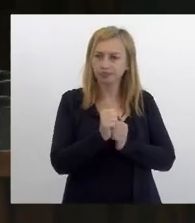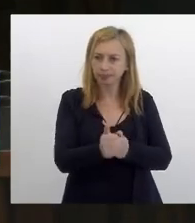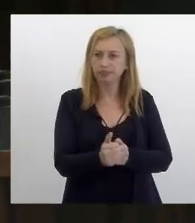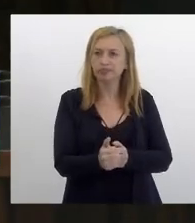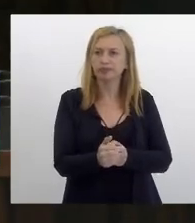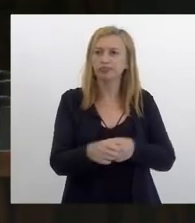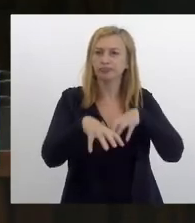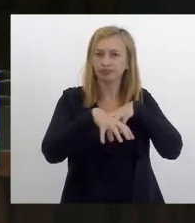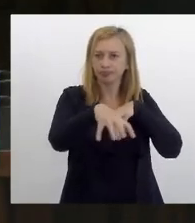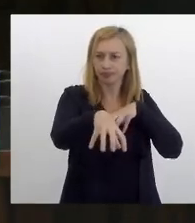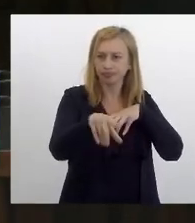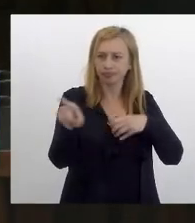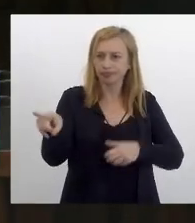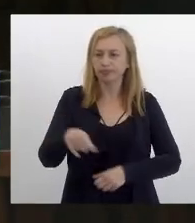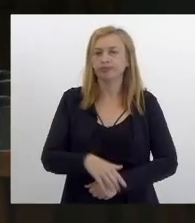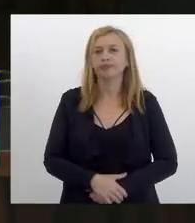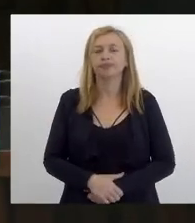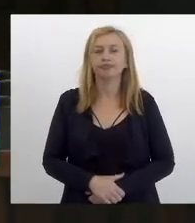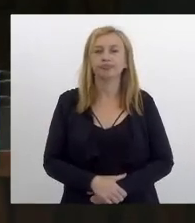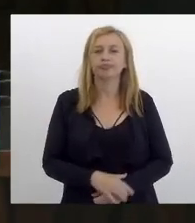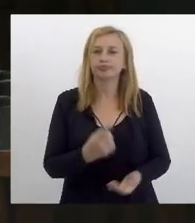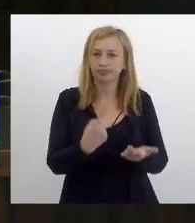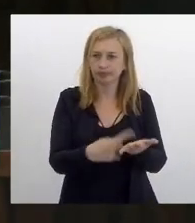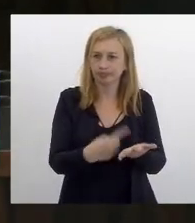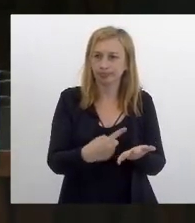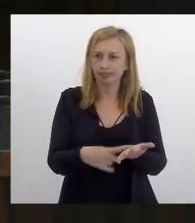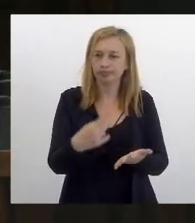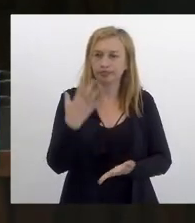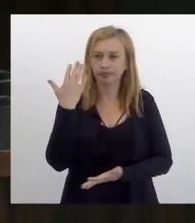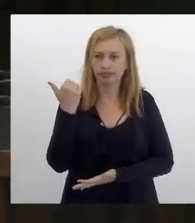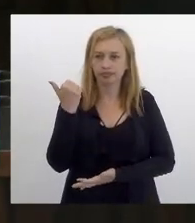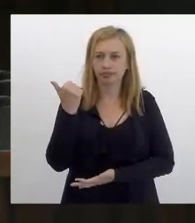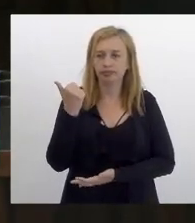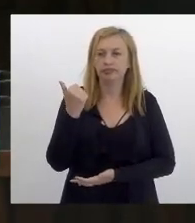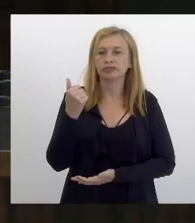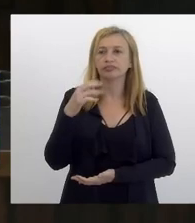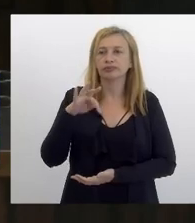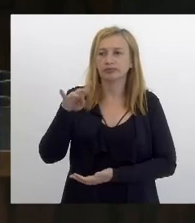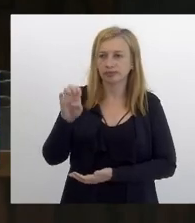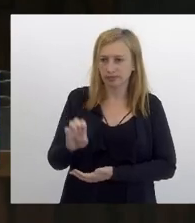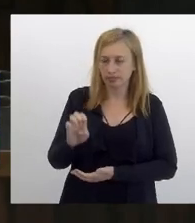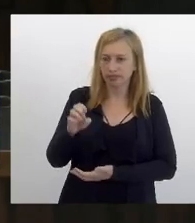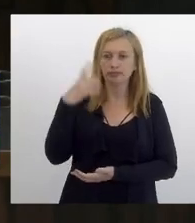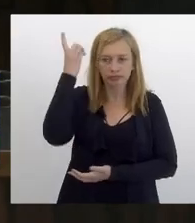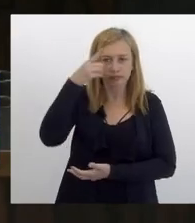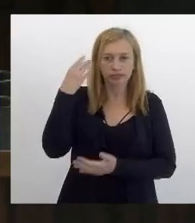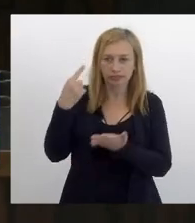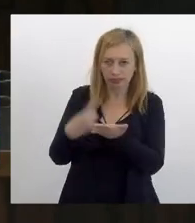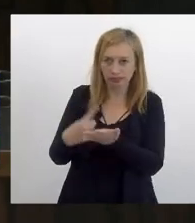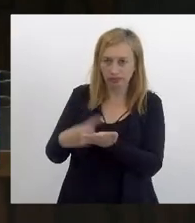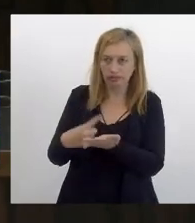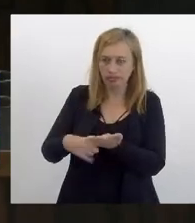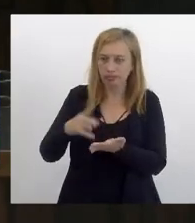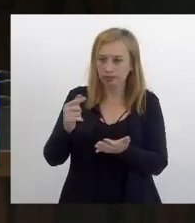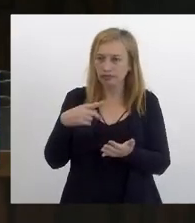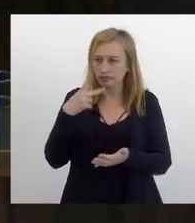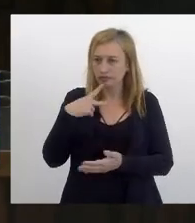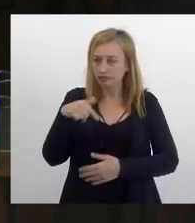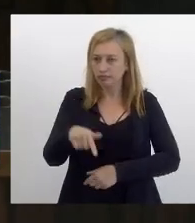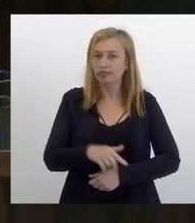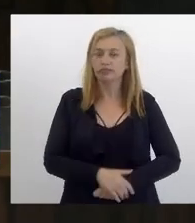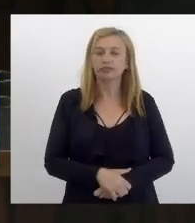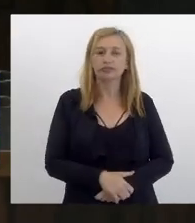o acordo saber se a deputada Franciane Mota concorda com o que foi proposto